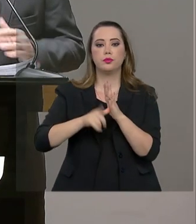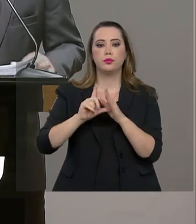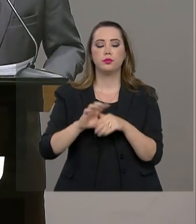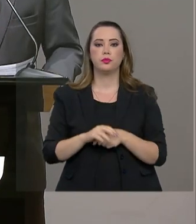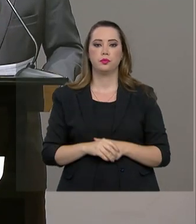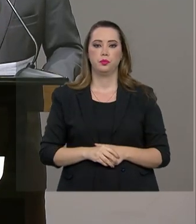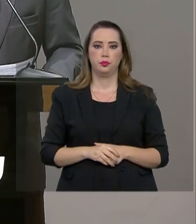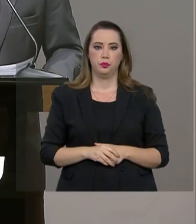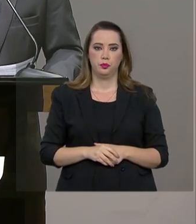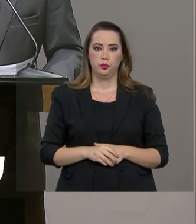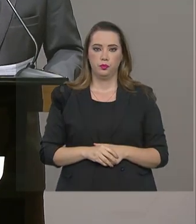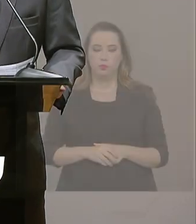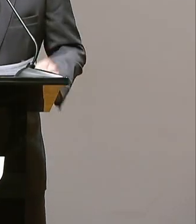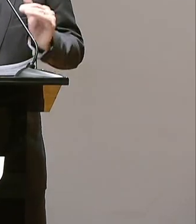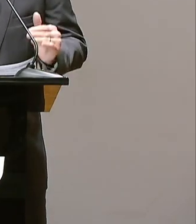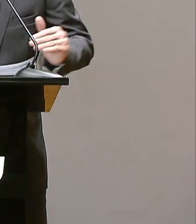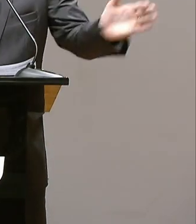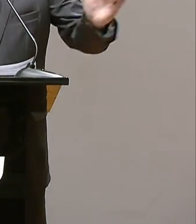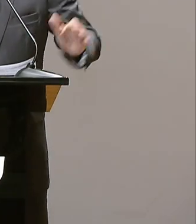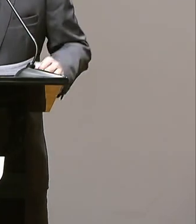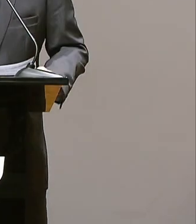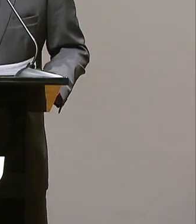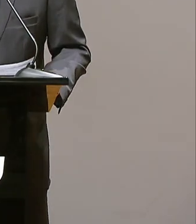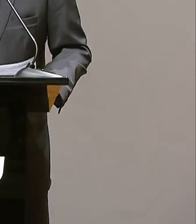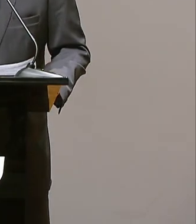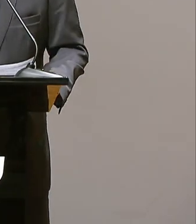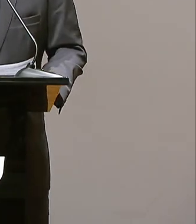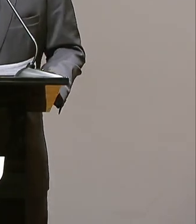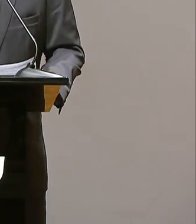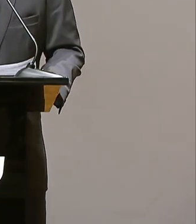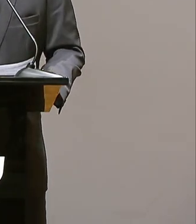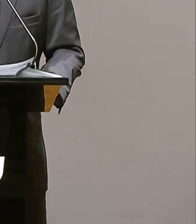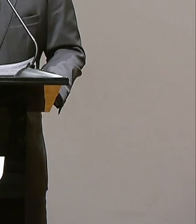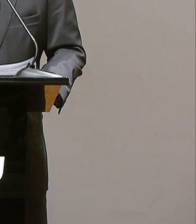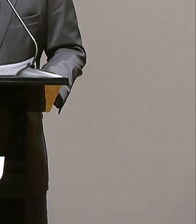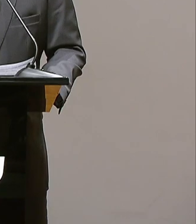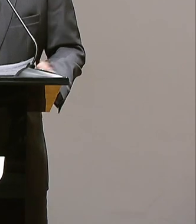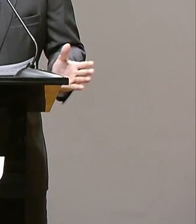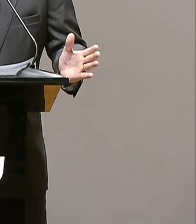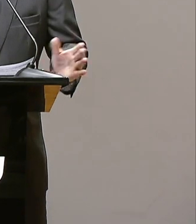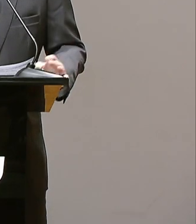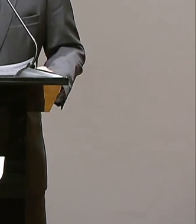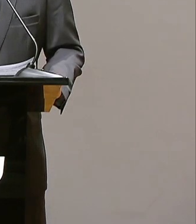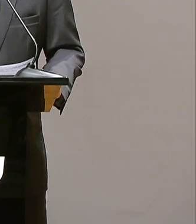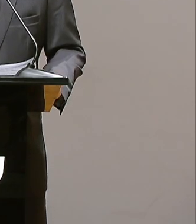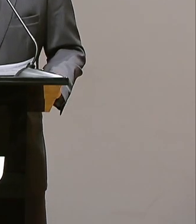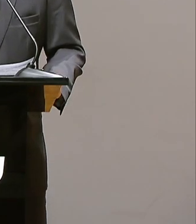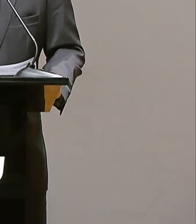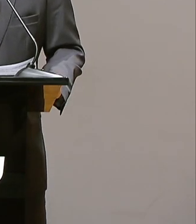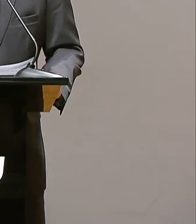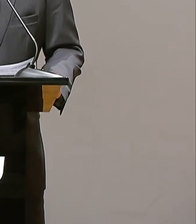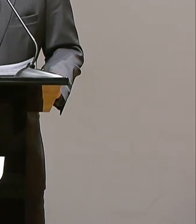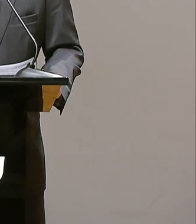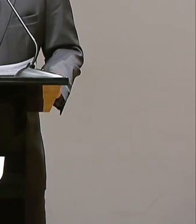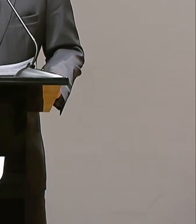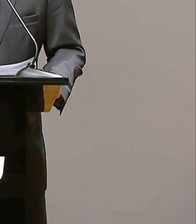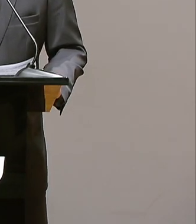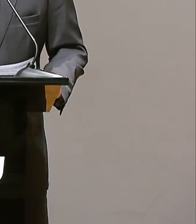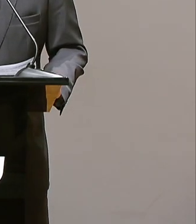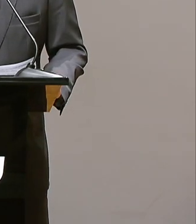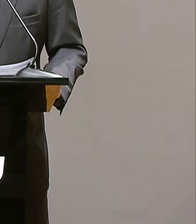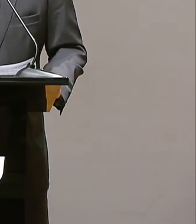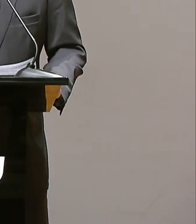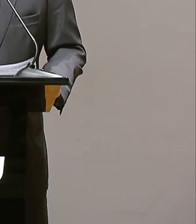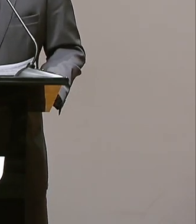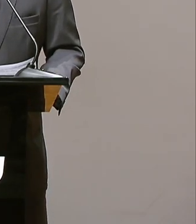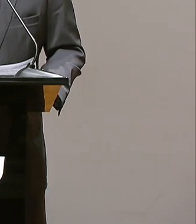problemas do passado, nós estamos preocupados daqui para frente. O que podemos fazer para realmente